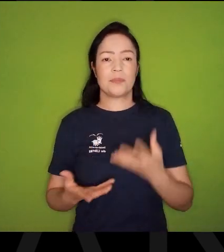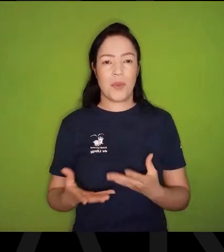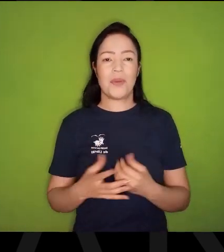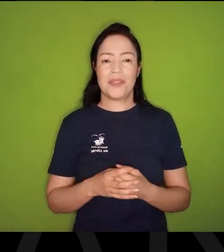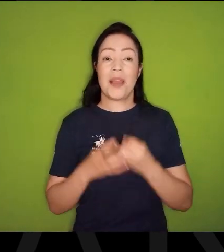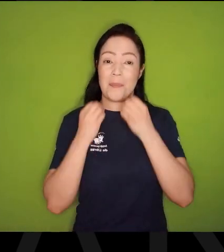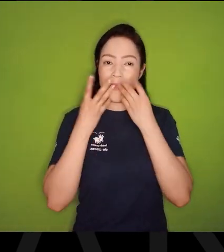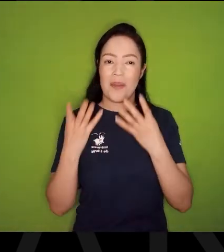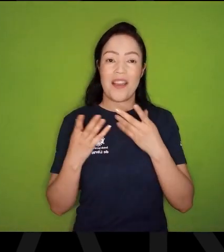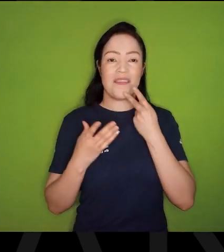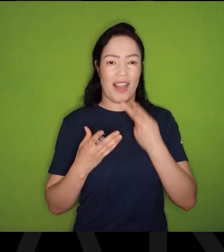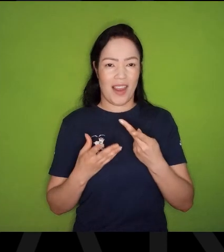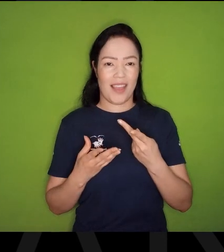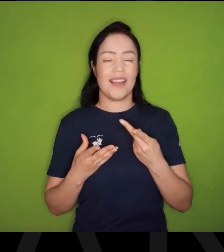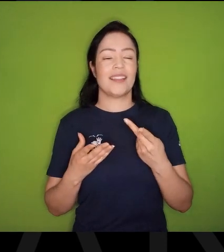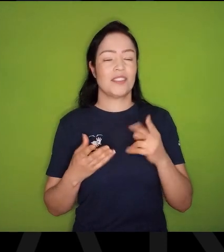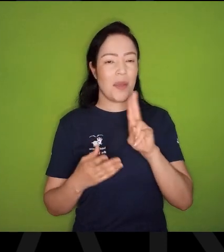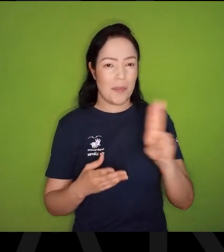Purpurina é de todo mundo,